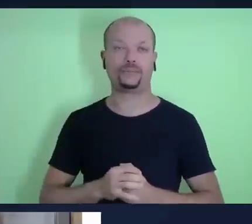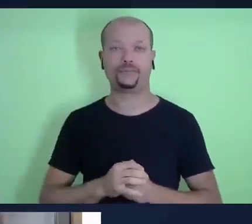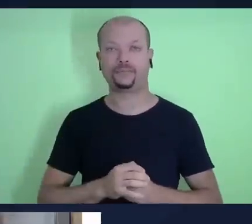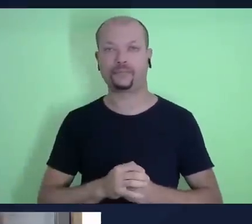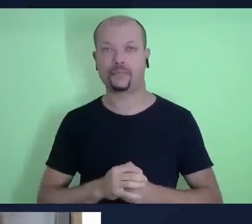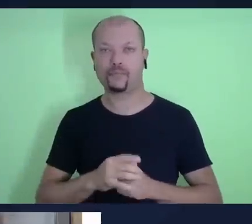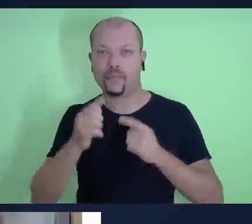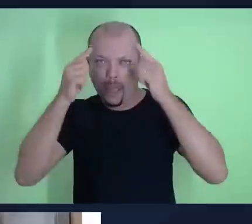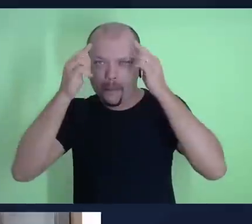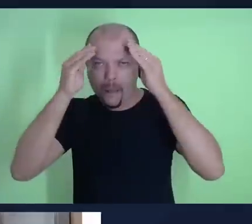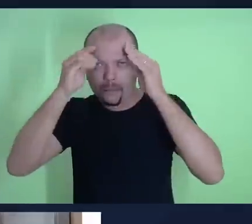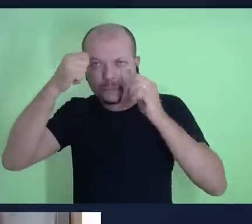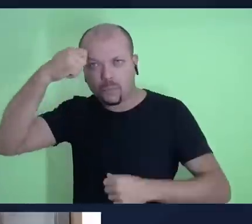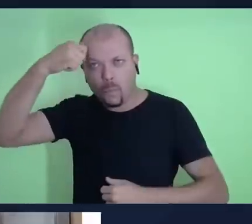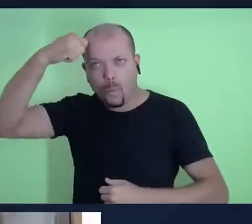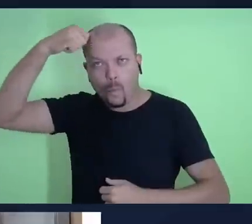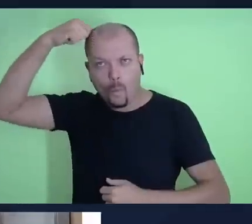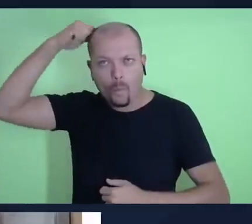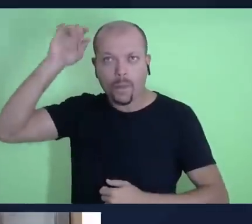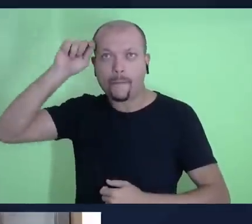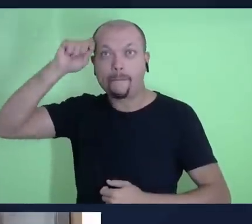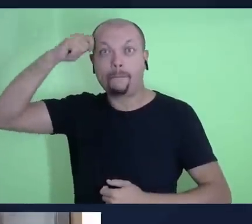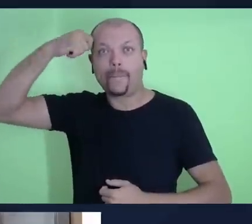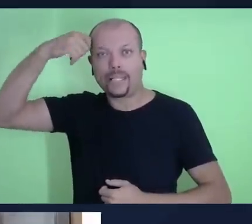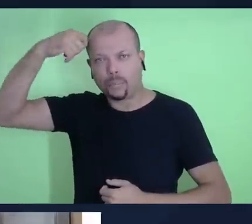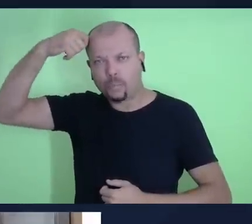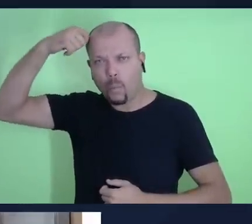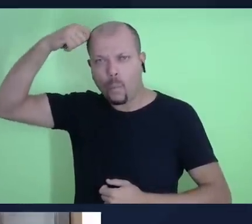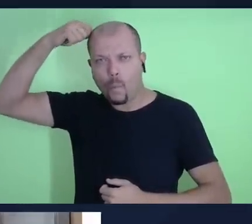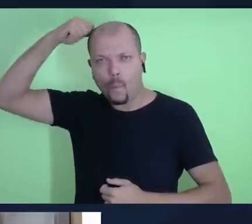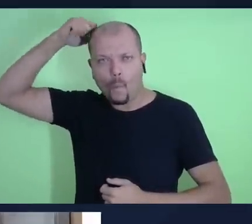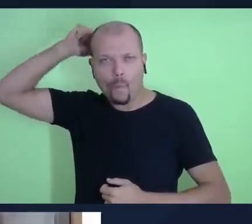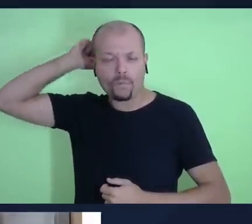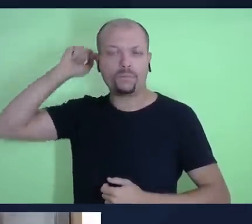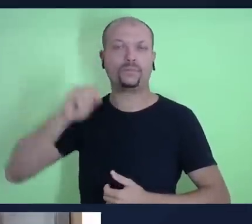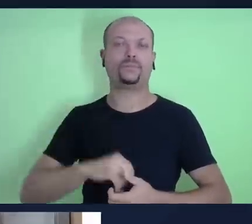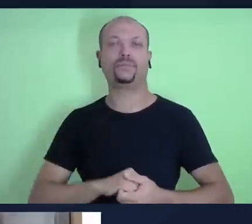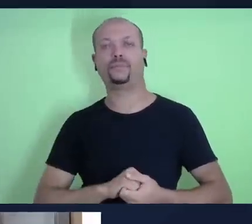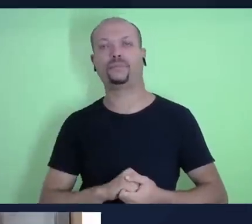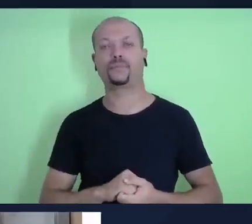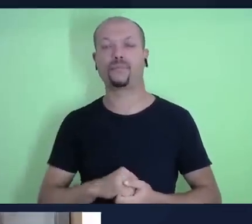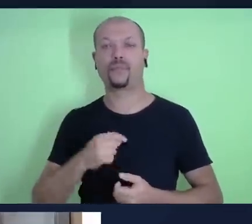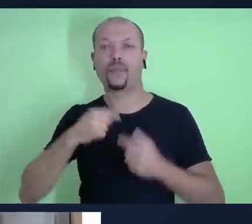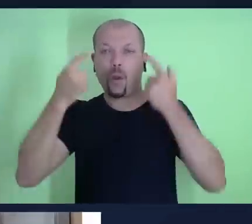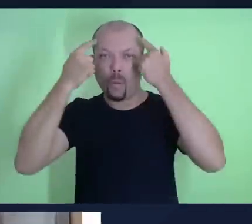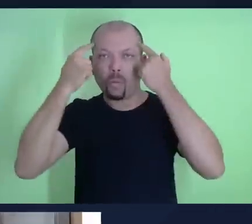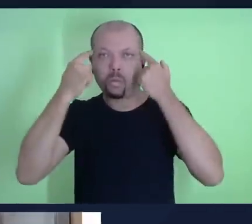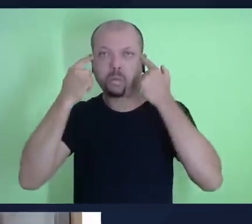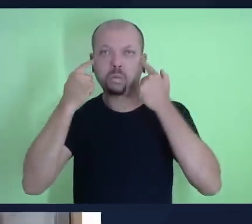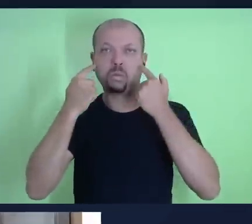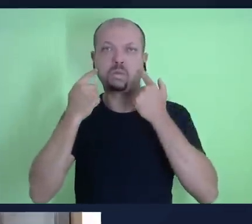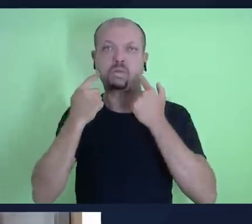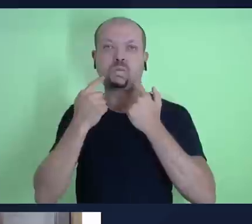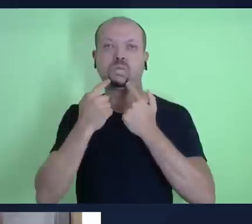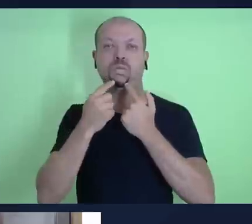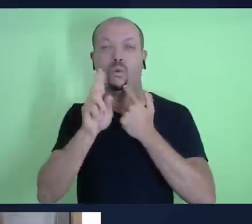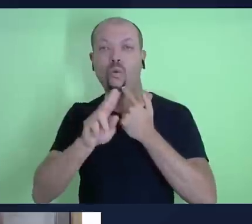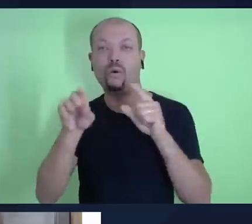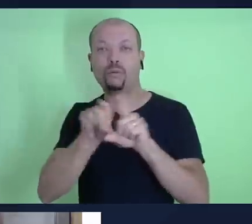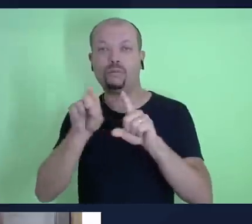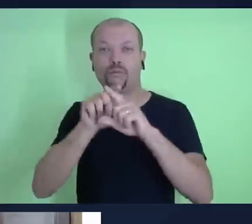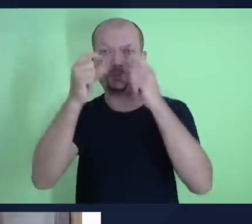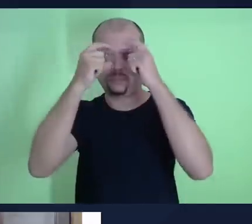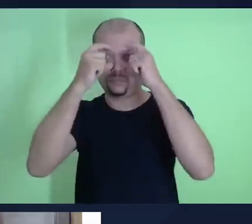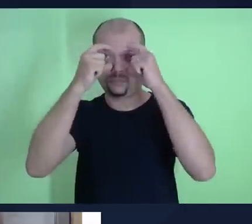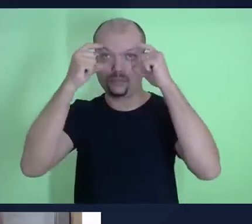pretos cortados bem baixinhos com a máquina, eu tenho o rosto arredondado, uso também óculos com uma